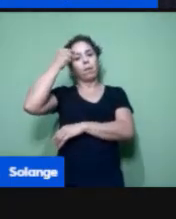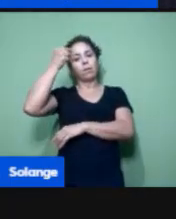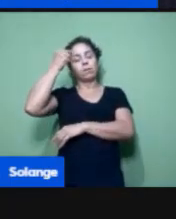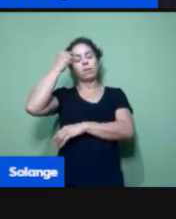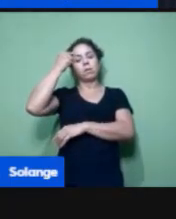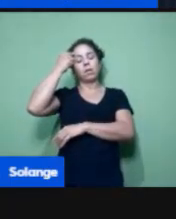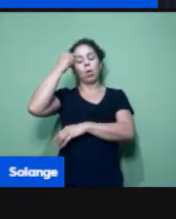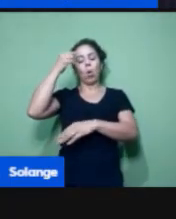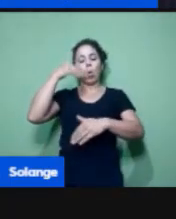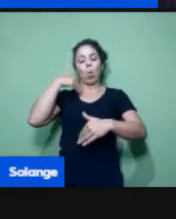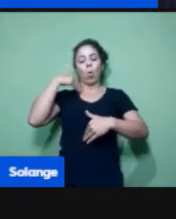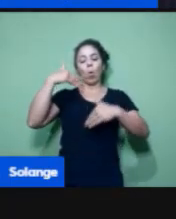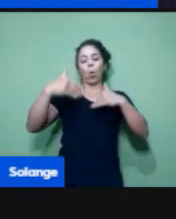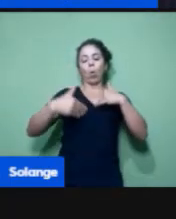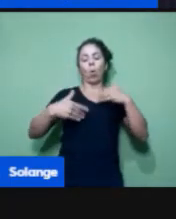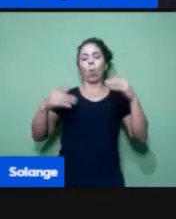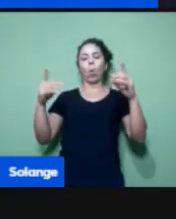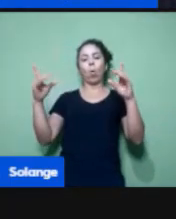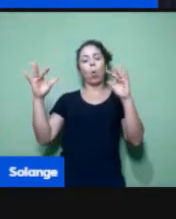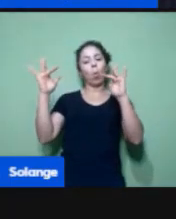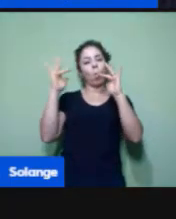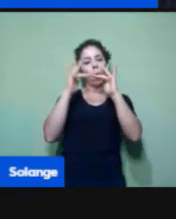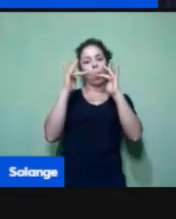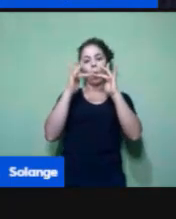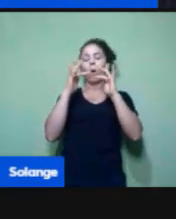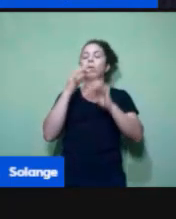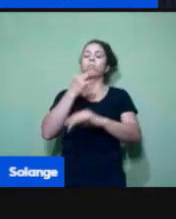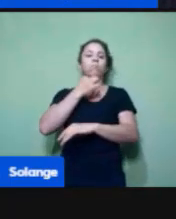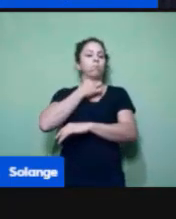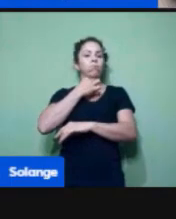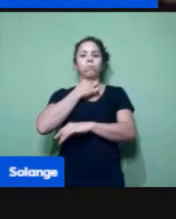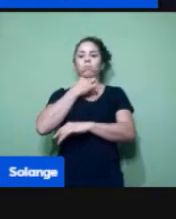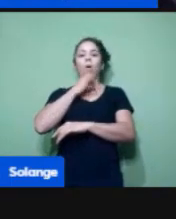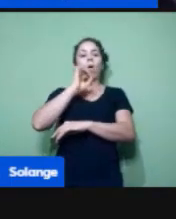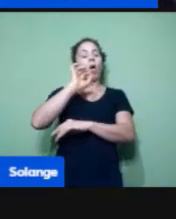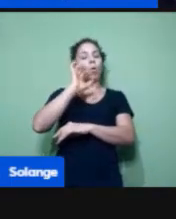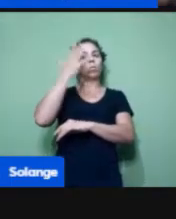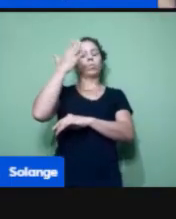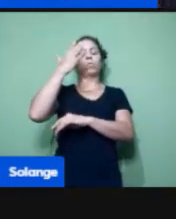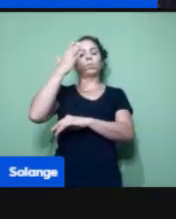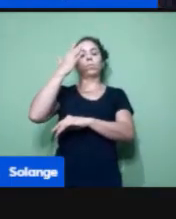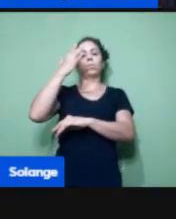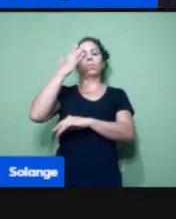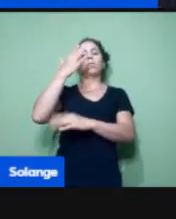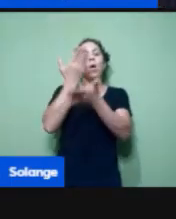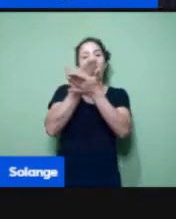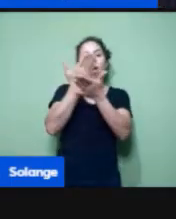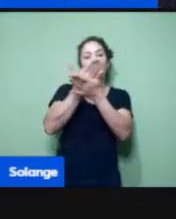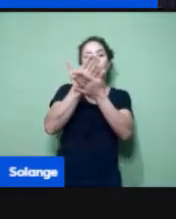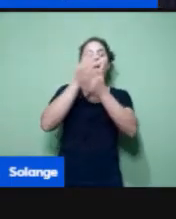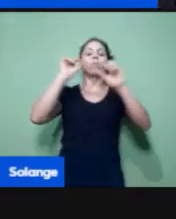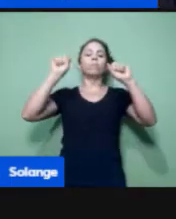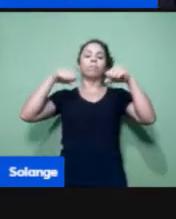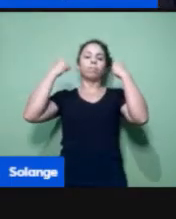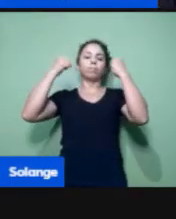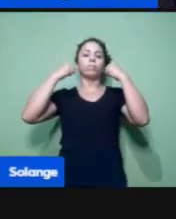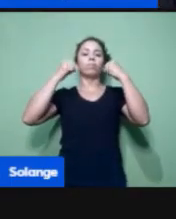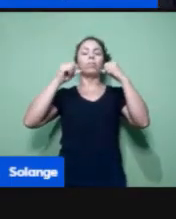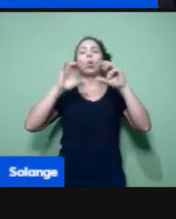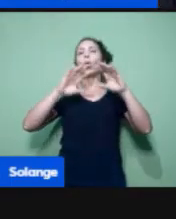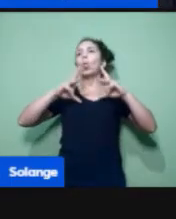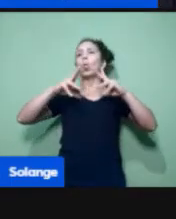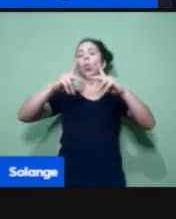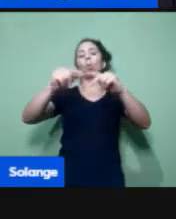momento não deve acontecer nas aulas de educação física, tá? Todas as temáticas podem ser